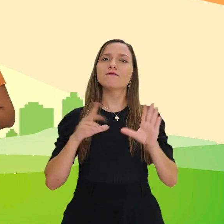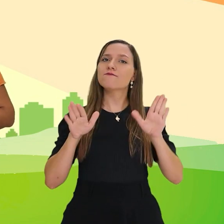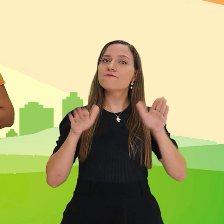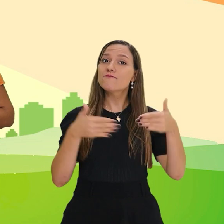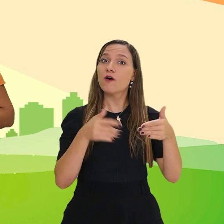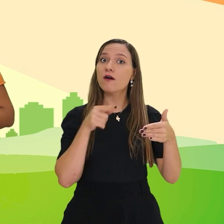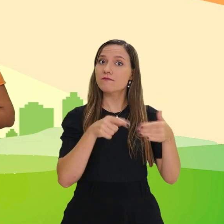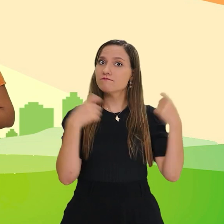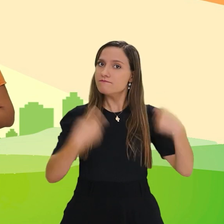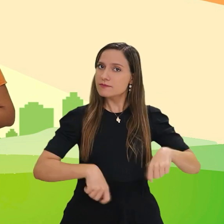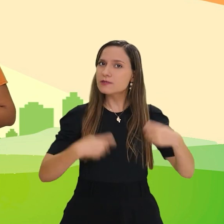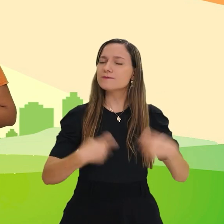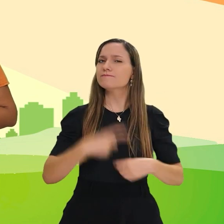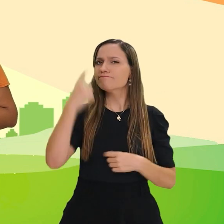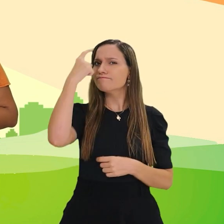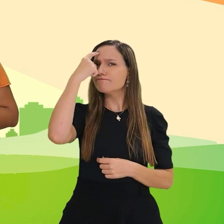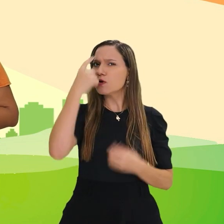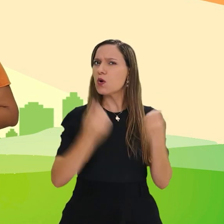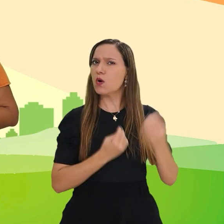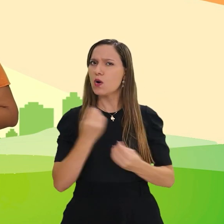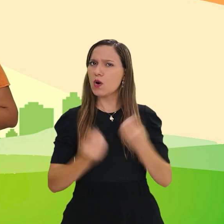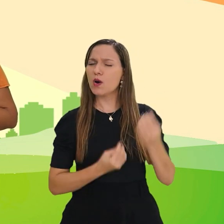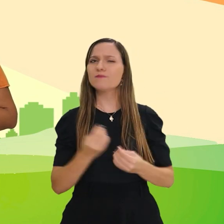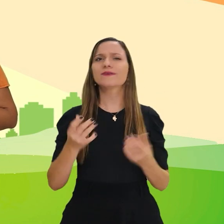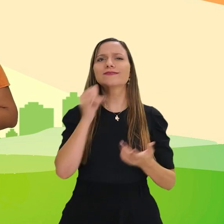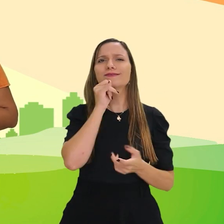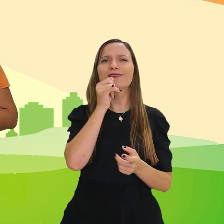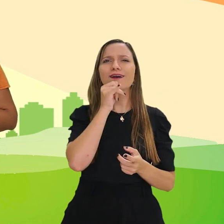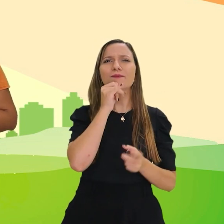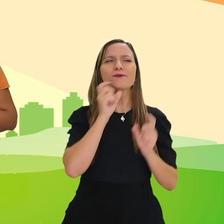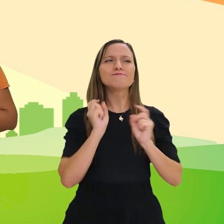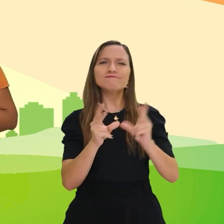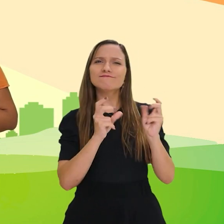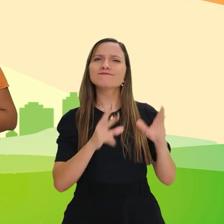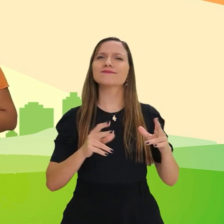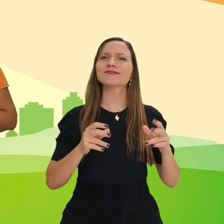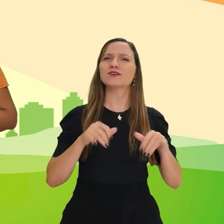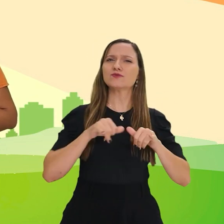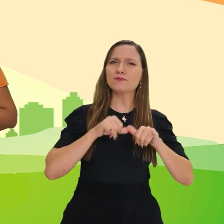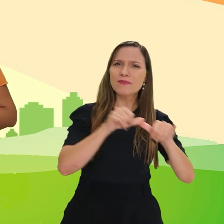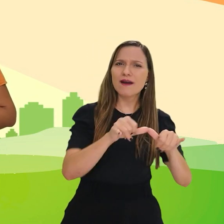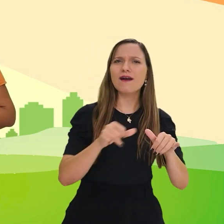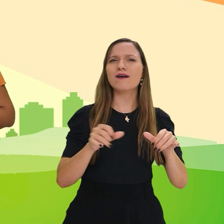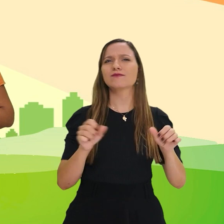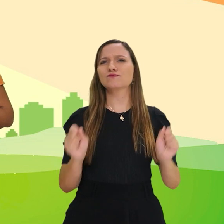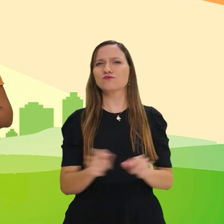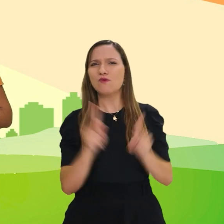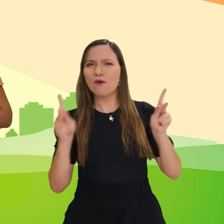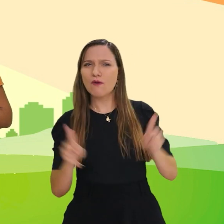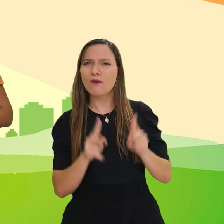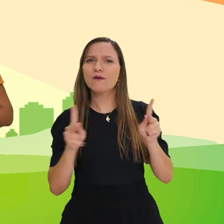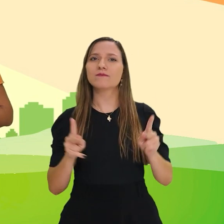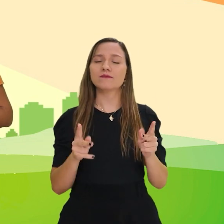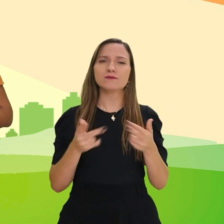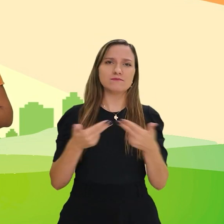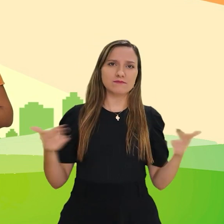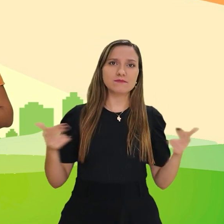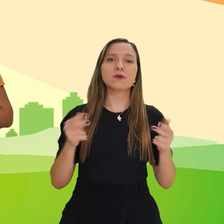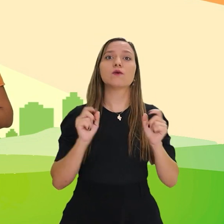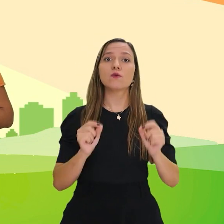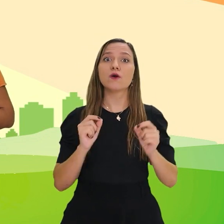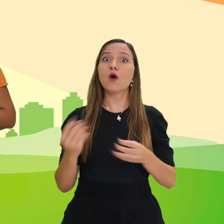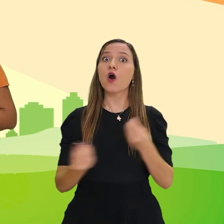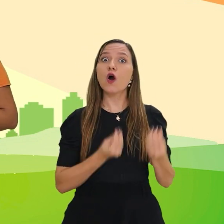aspecto que pode e deve ser pensado. Em comércios, como supermercados e shoppings, por exemplo, o